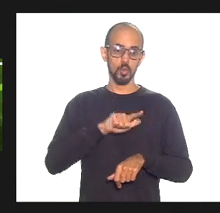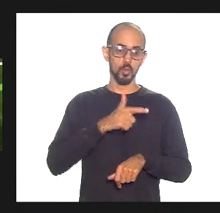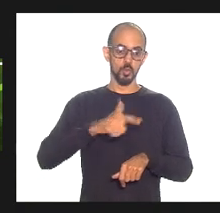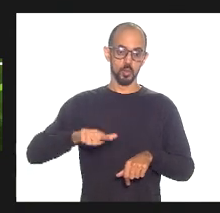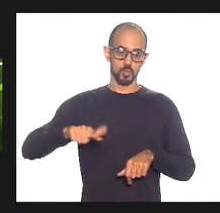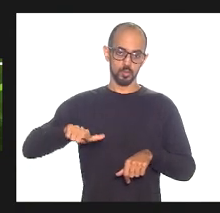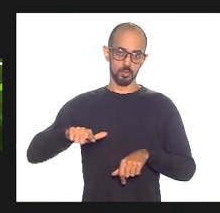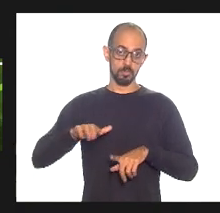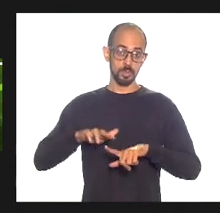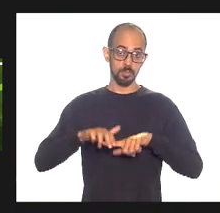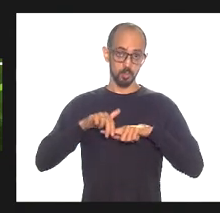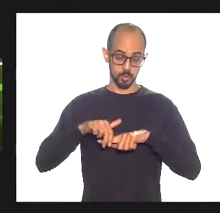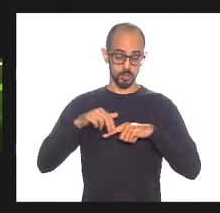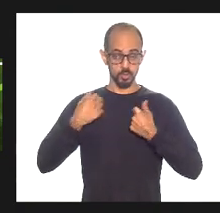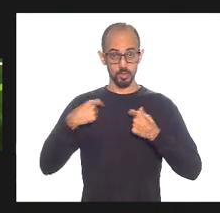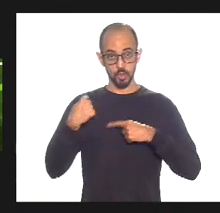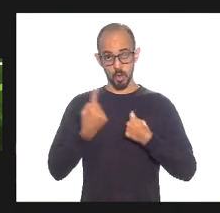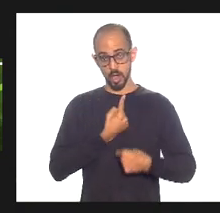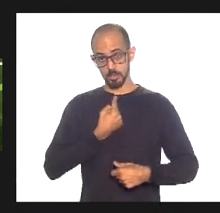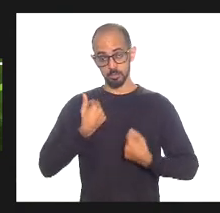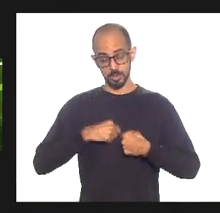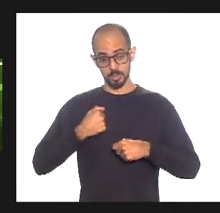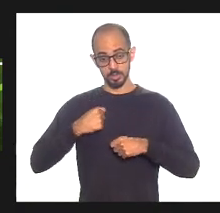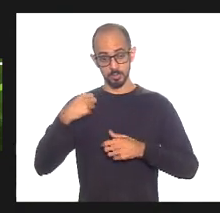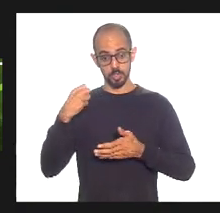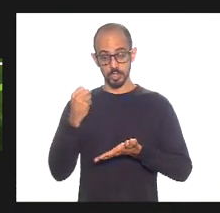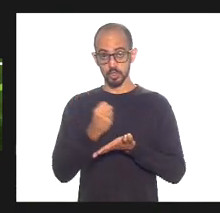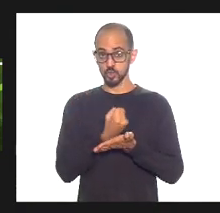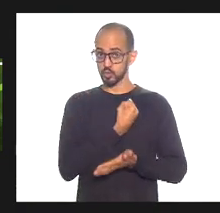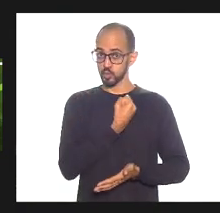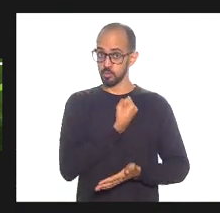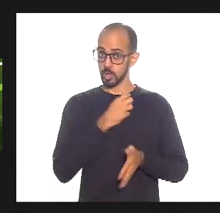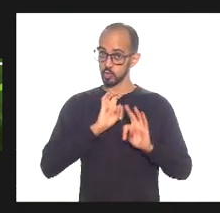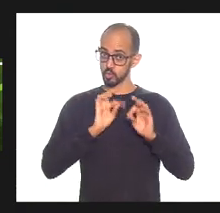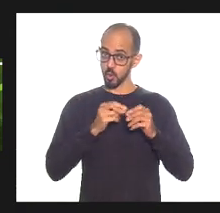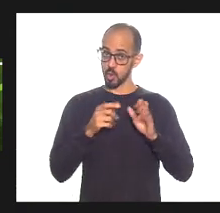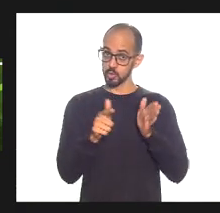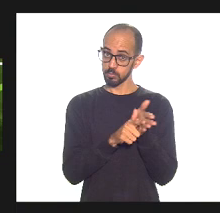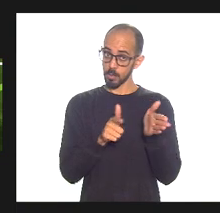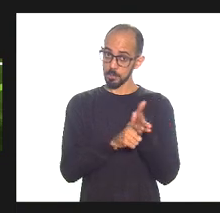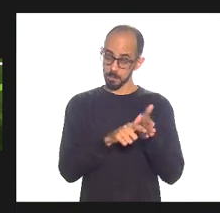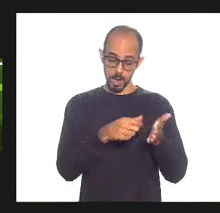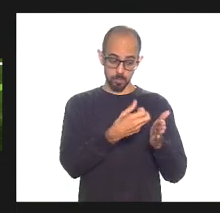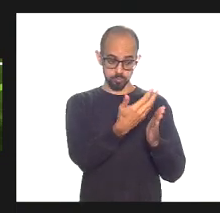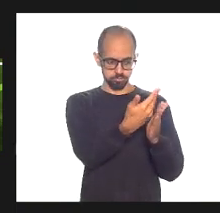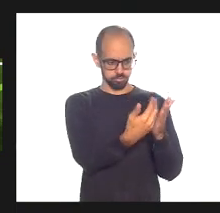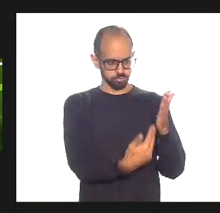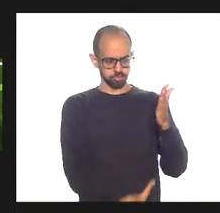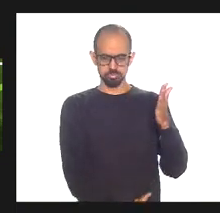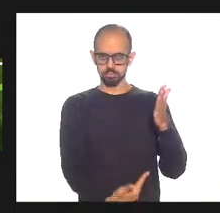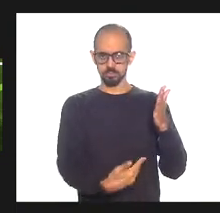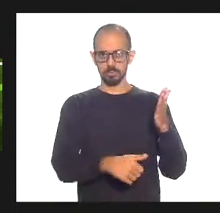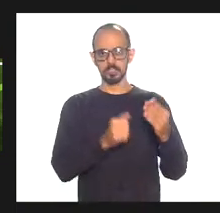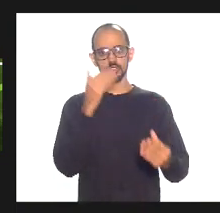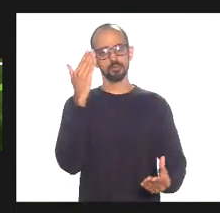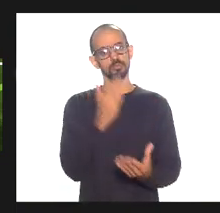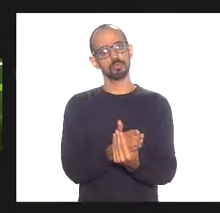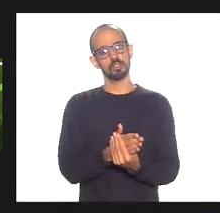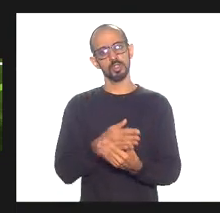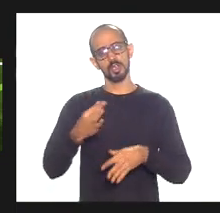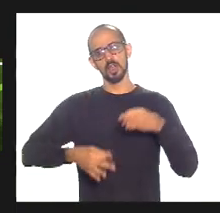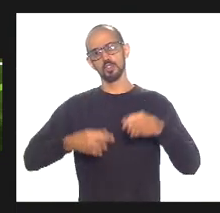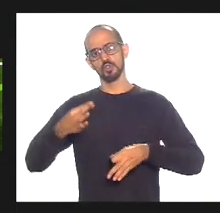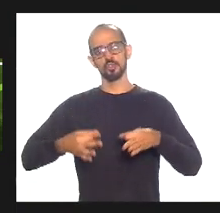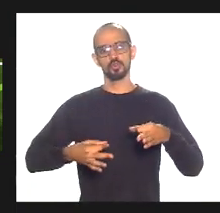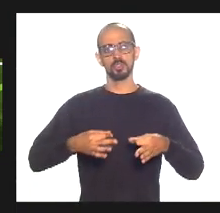precisa, esses números todos escritos, pra poder tentar aglosá-los, entrar na justiça, enfim, tomar